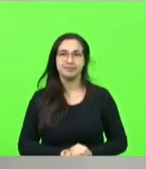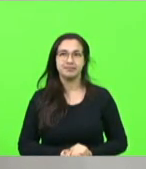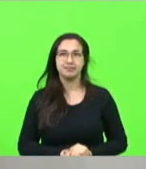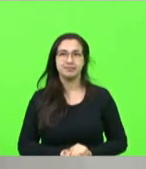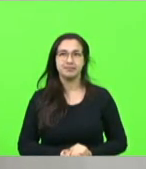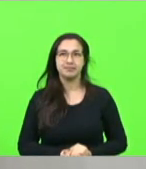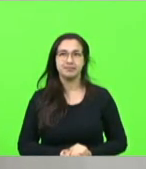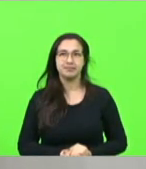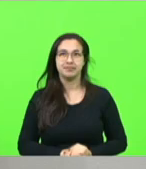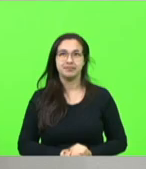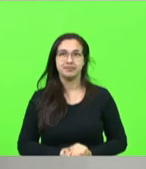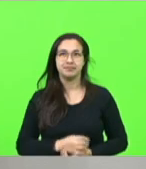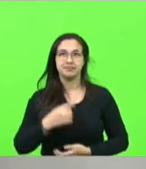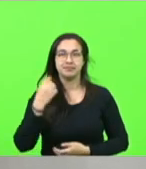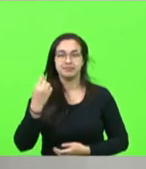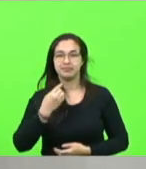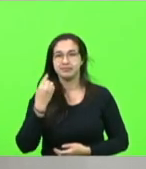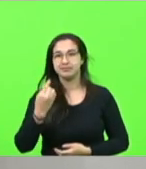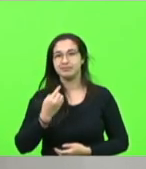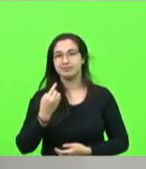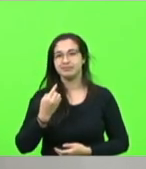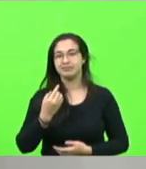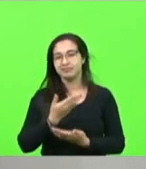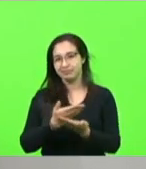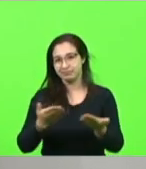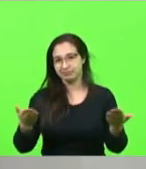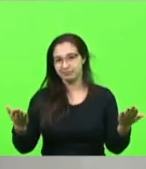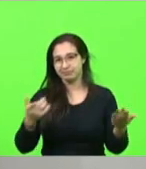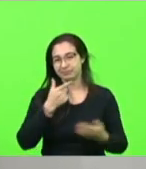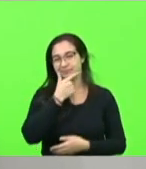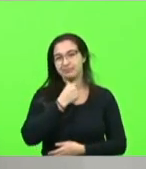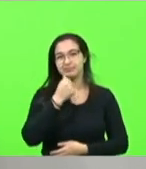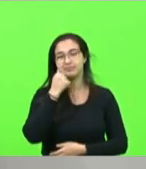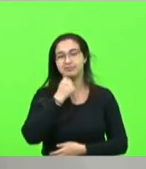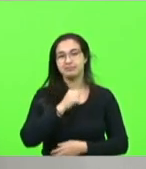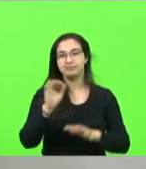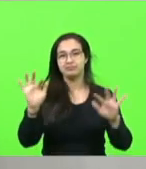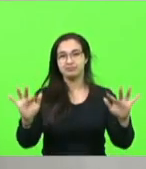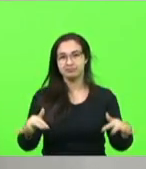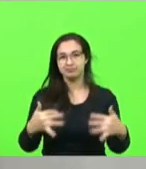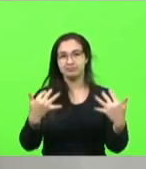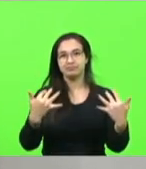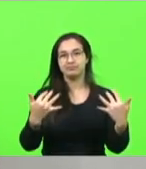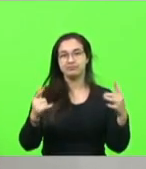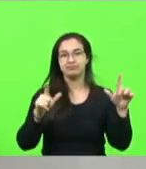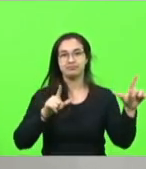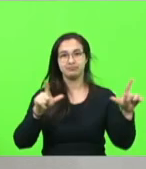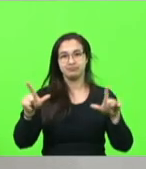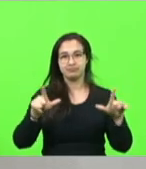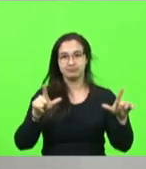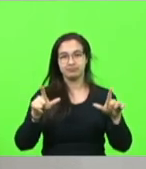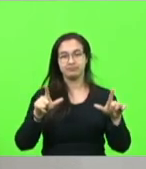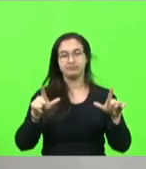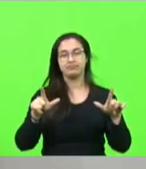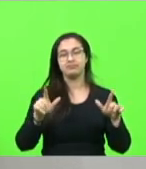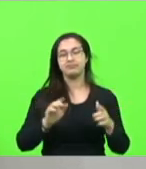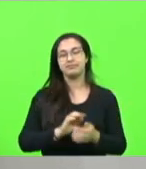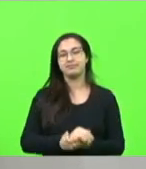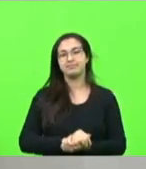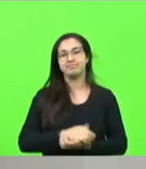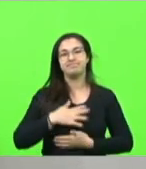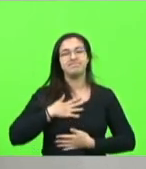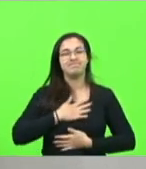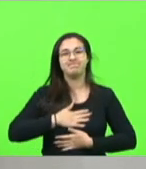senhores deputados, senhoras deputadas que nos acompanham pela televisão. É um prazer